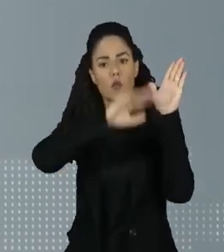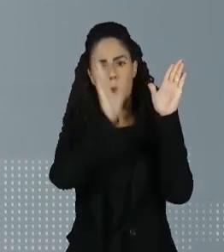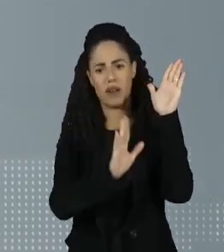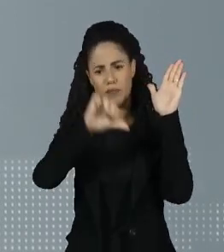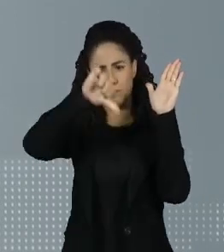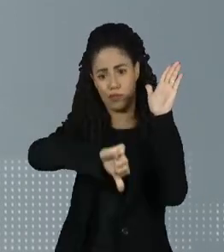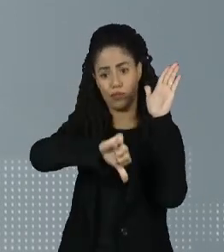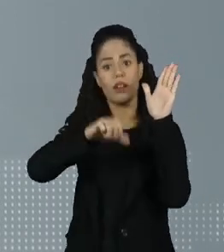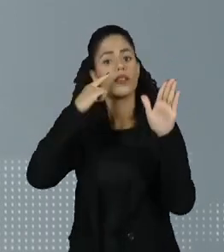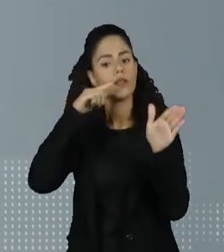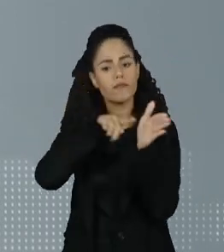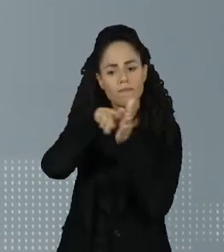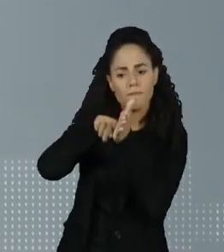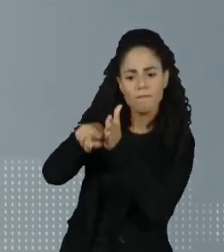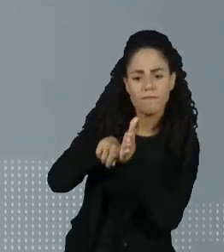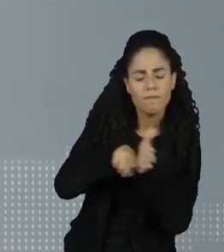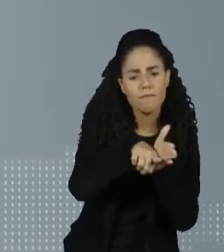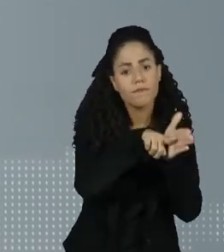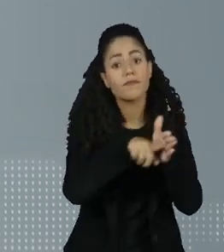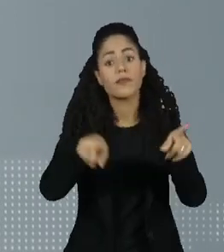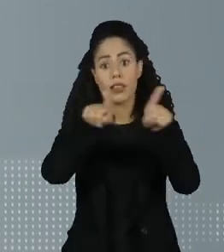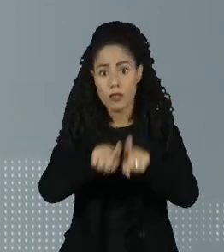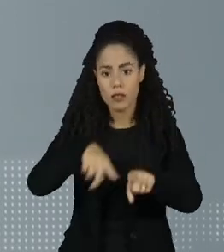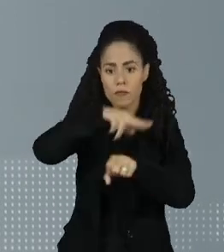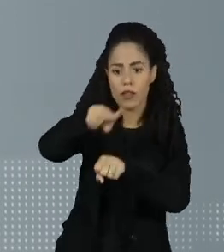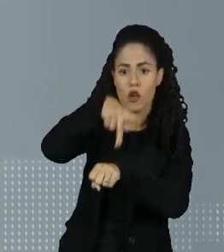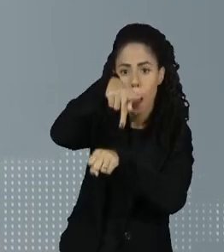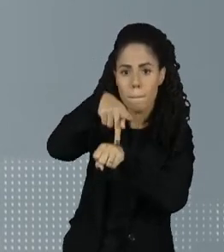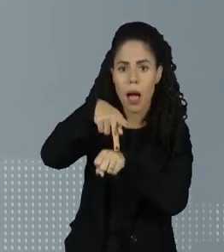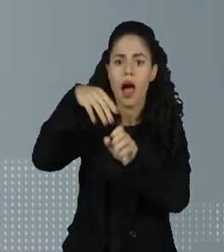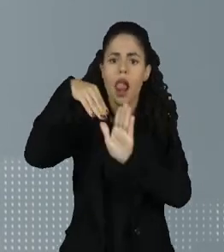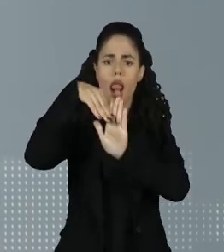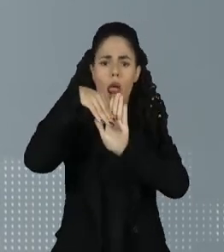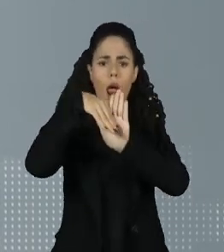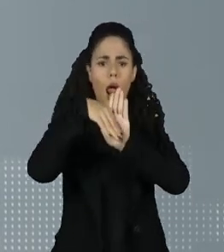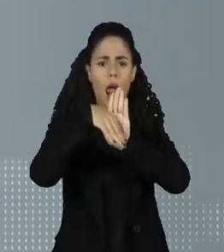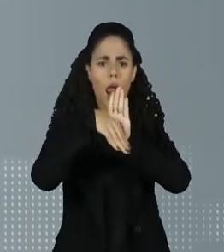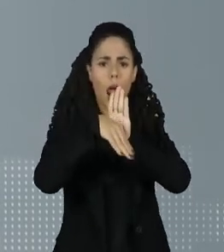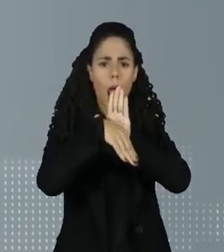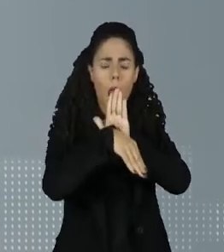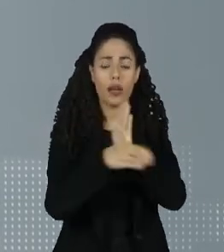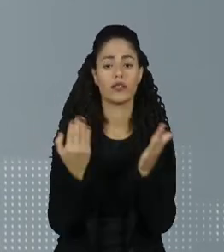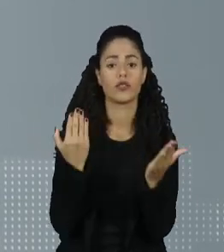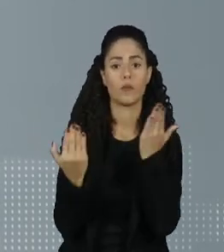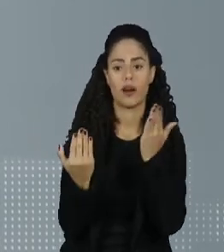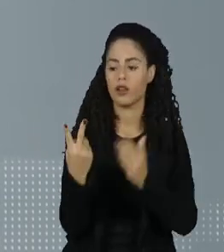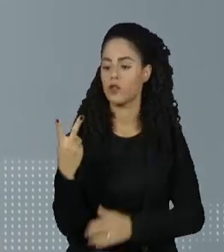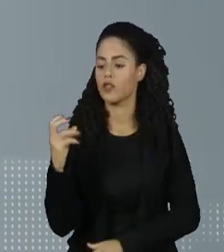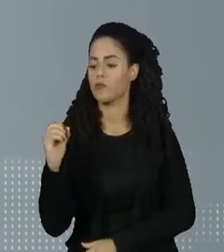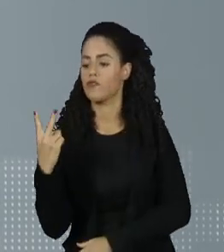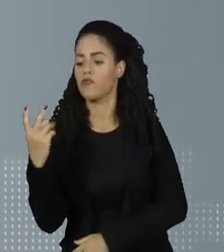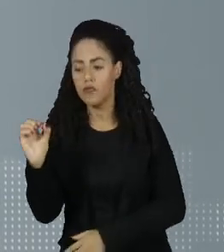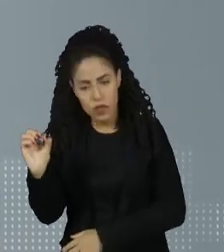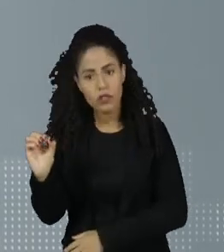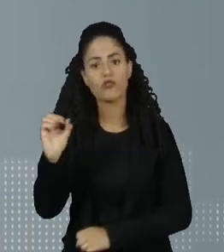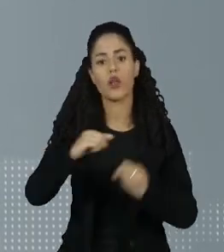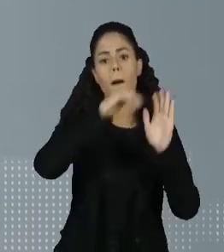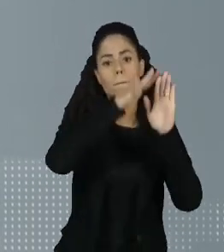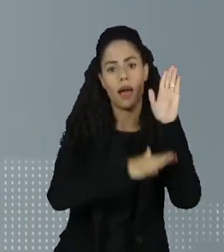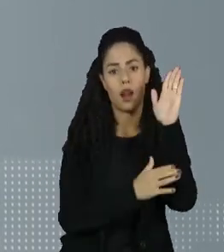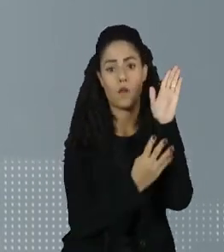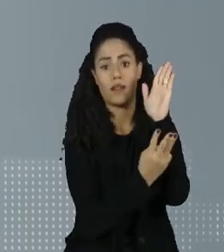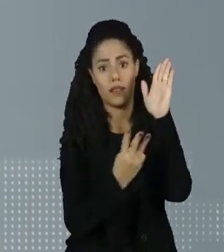Em estudo feito por uma seguradora, o país teve uma queda significativa em comparação a 2020, quando ficou na posição